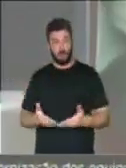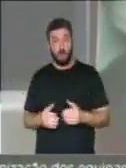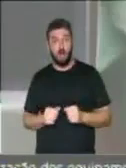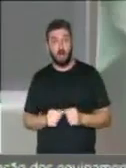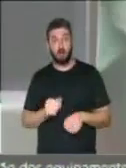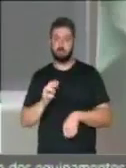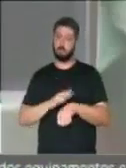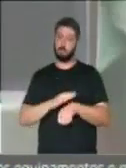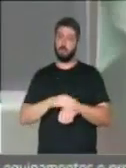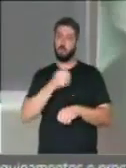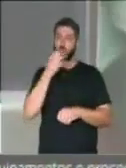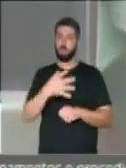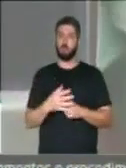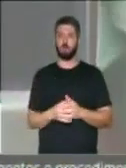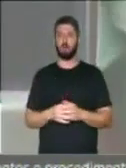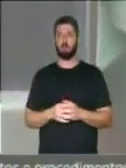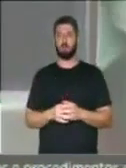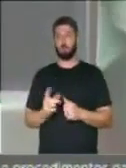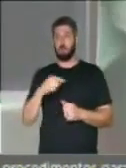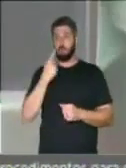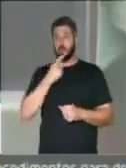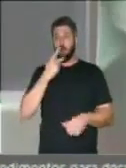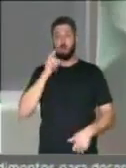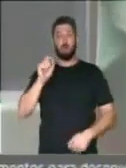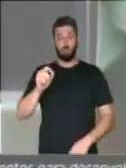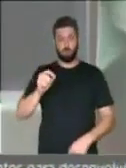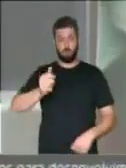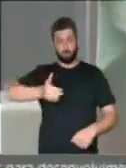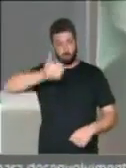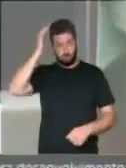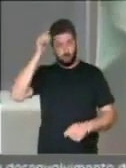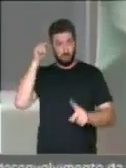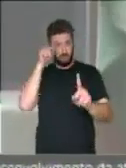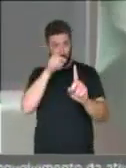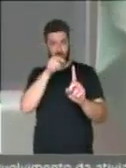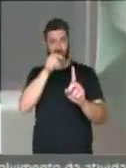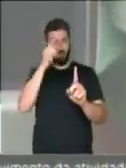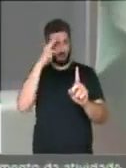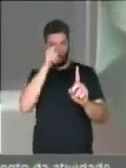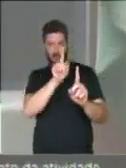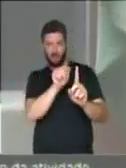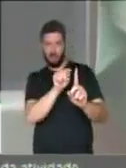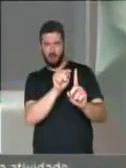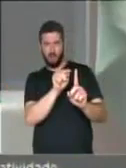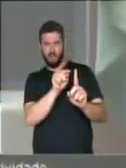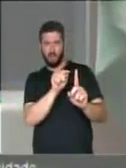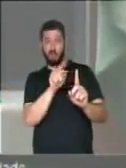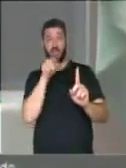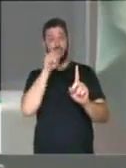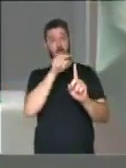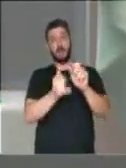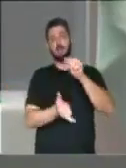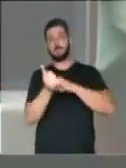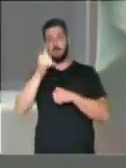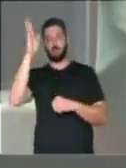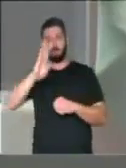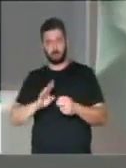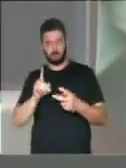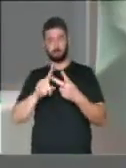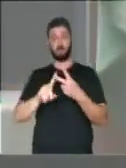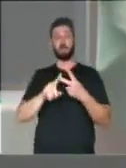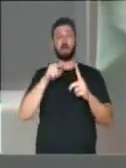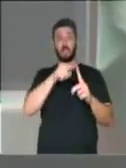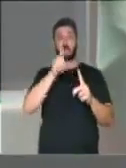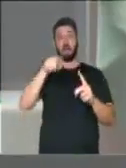é bom que a gente diga para o Michel, se ele não tem lembrança, que ele deu o golpe, que ele faz